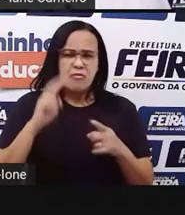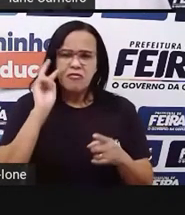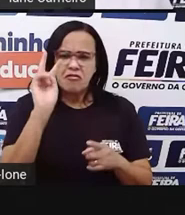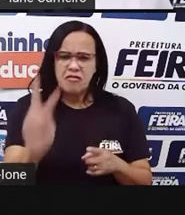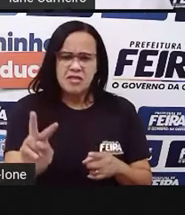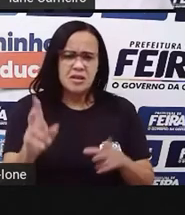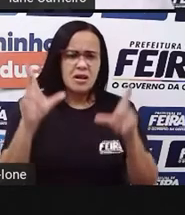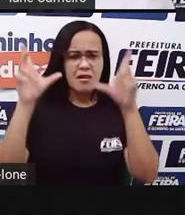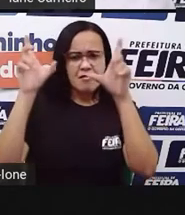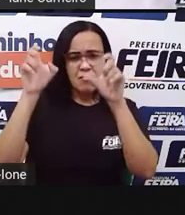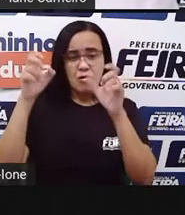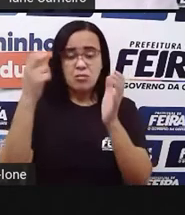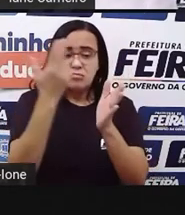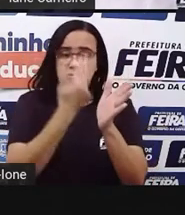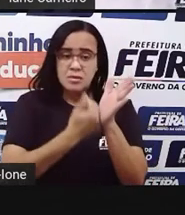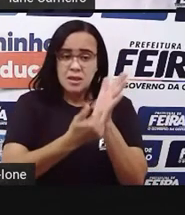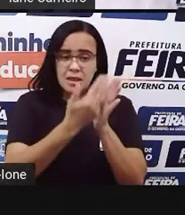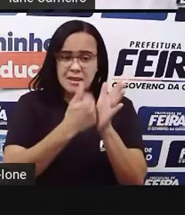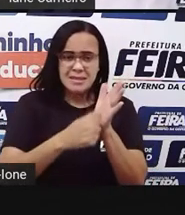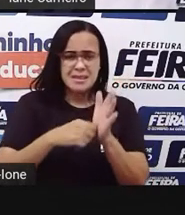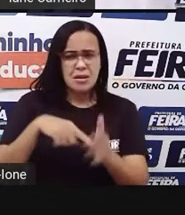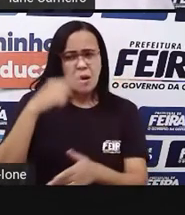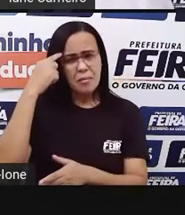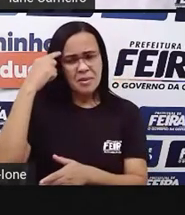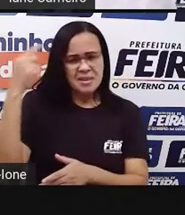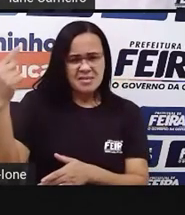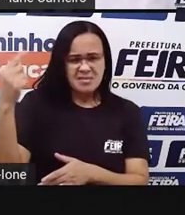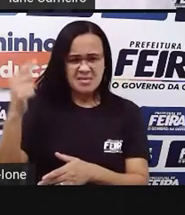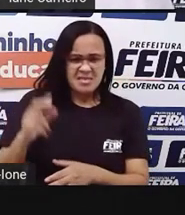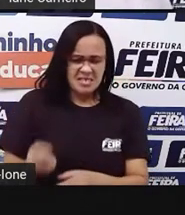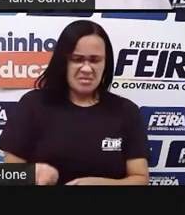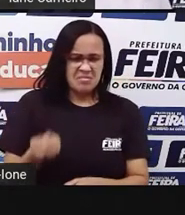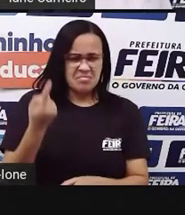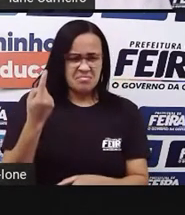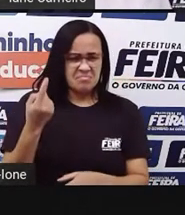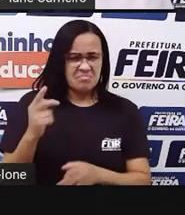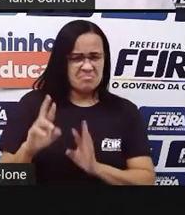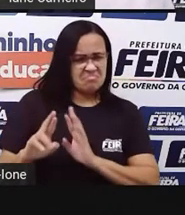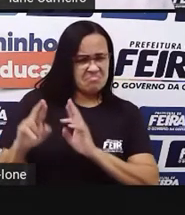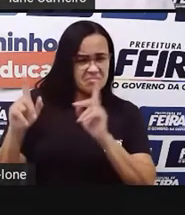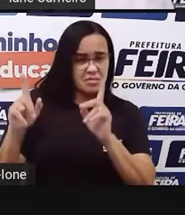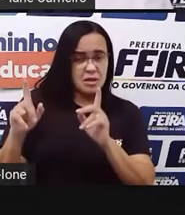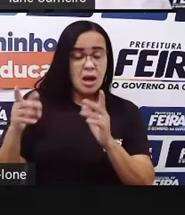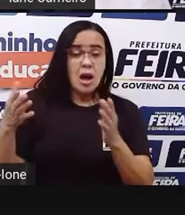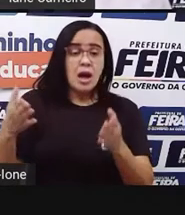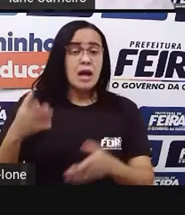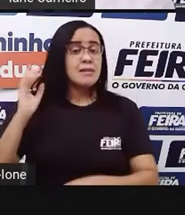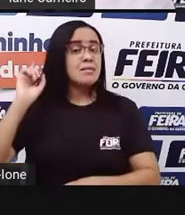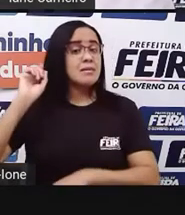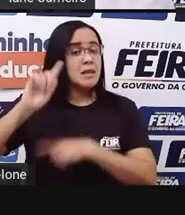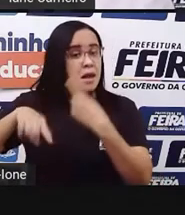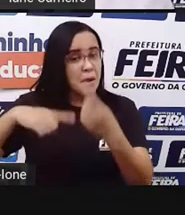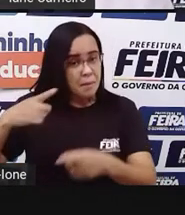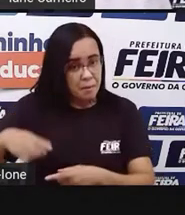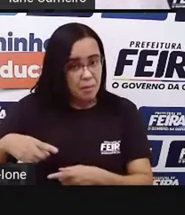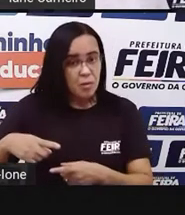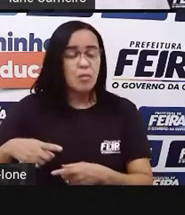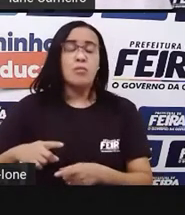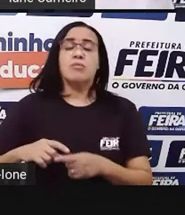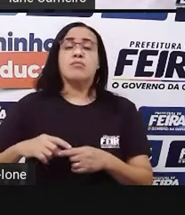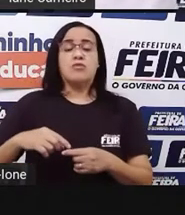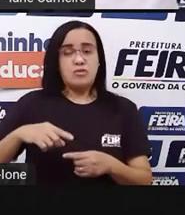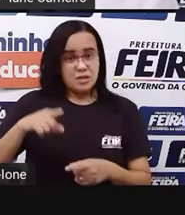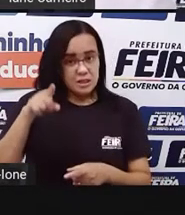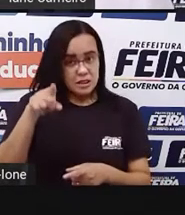de um tempo para cá, esse tipo de arte nas paredes, né? Que estão nas ruas, é visto como uma arte mesmo, A arte do